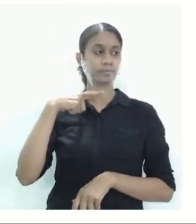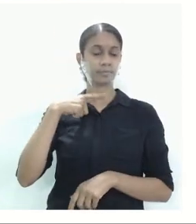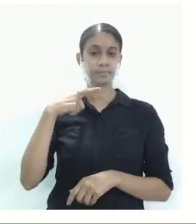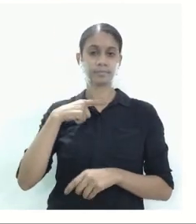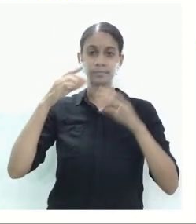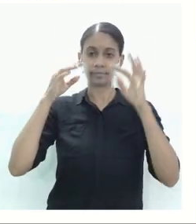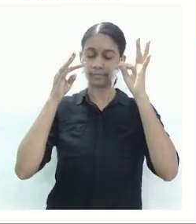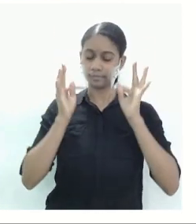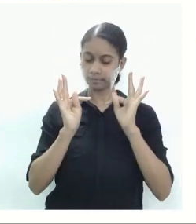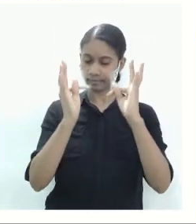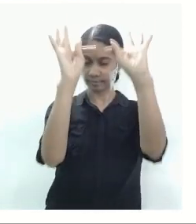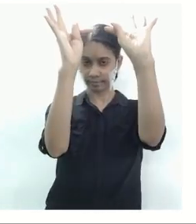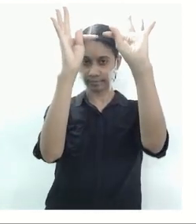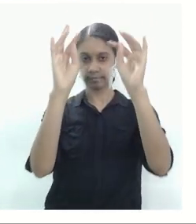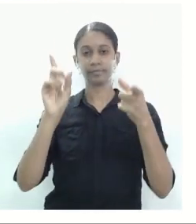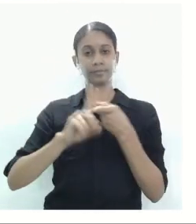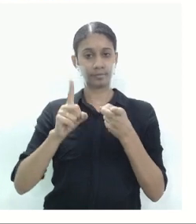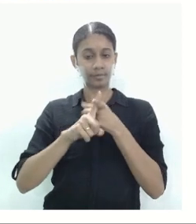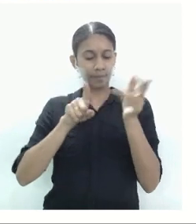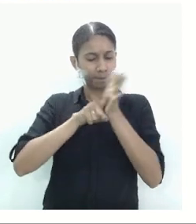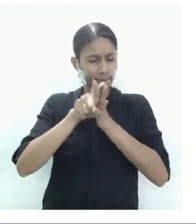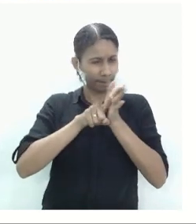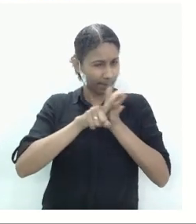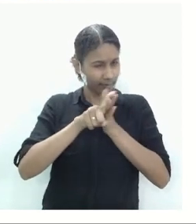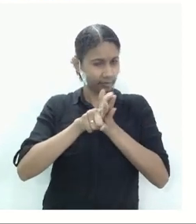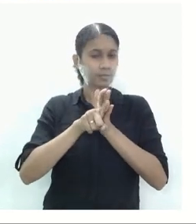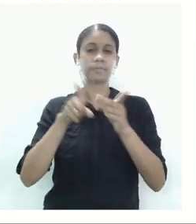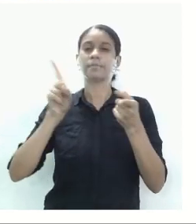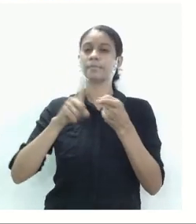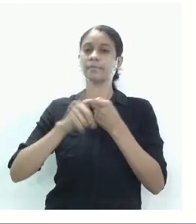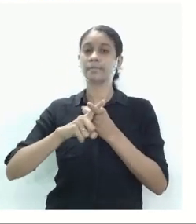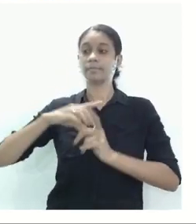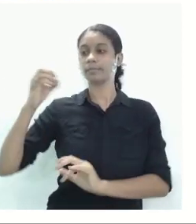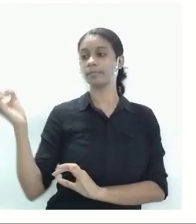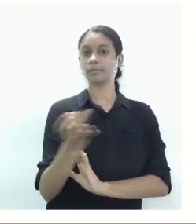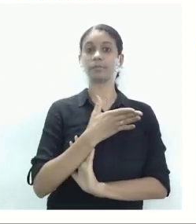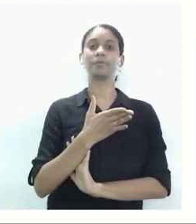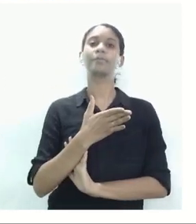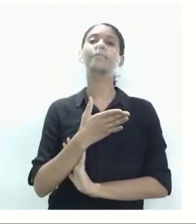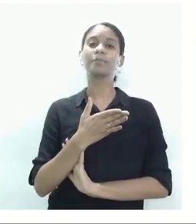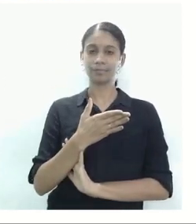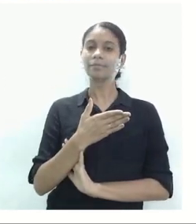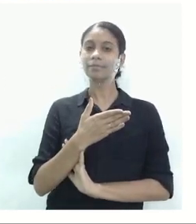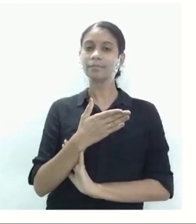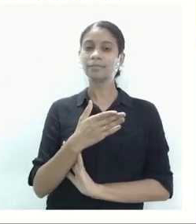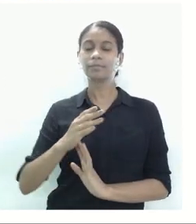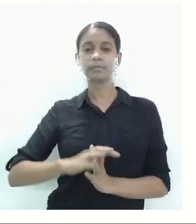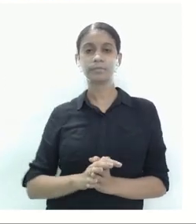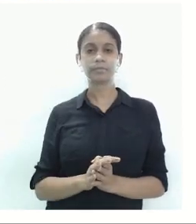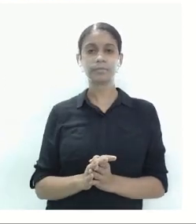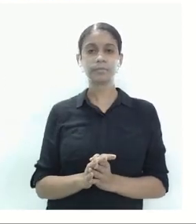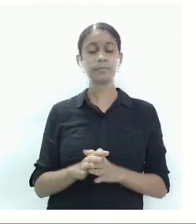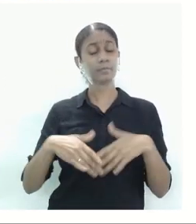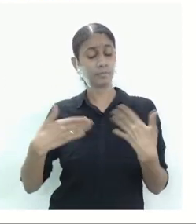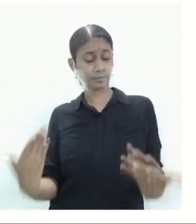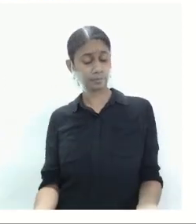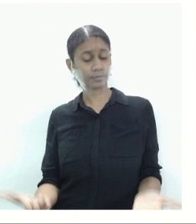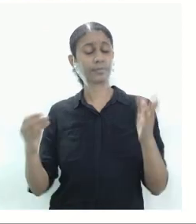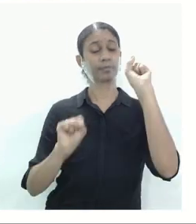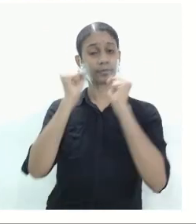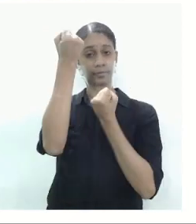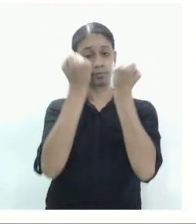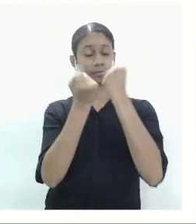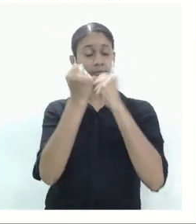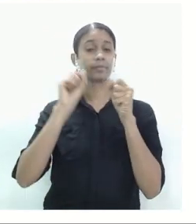tecnologia, a pesquisa, a inovação. Então a indústria vem